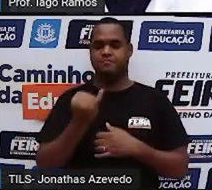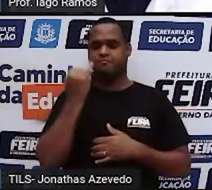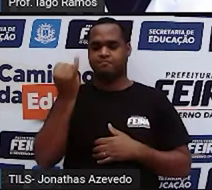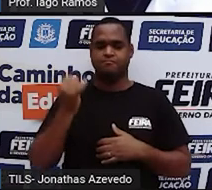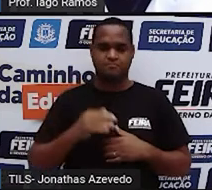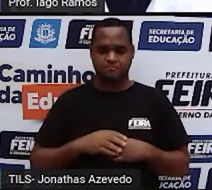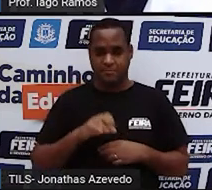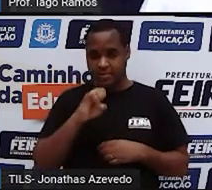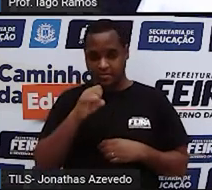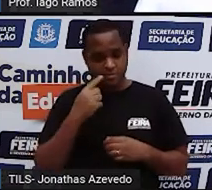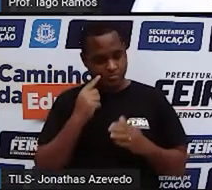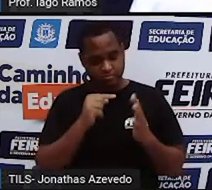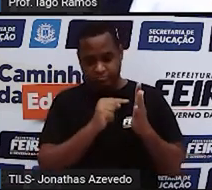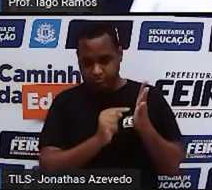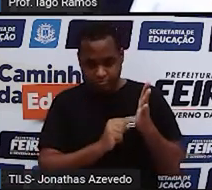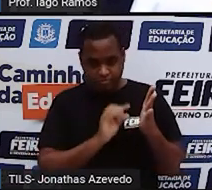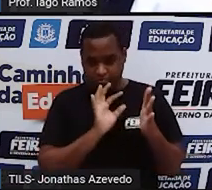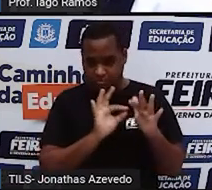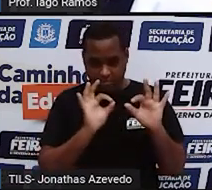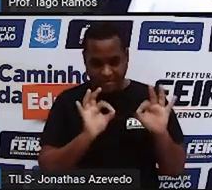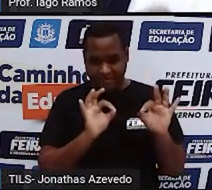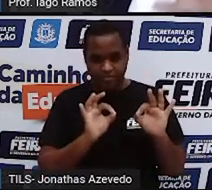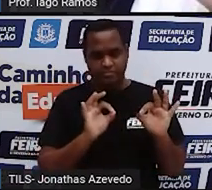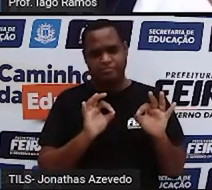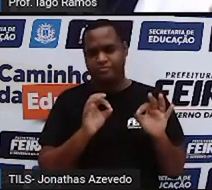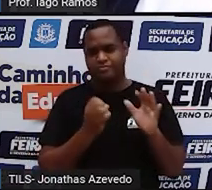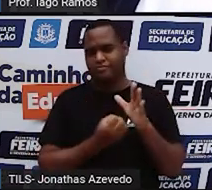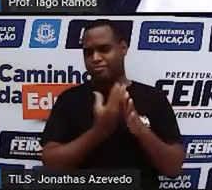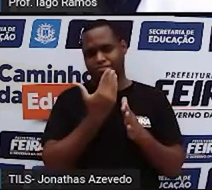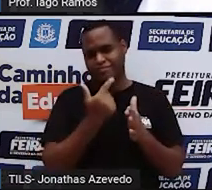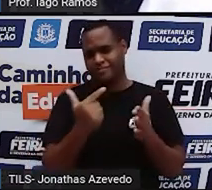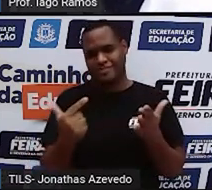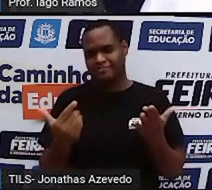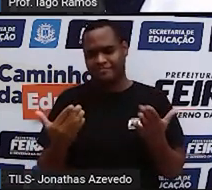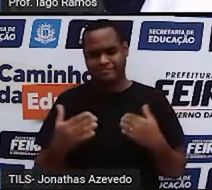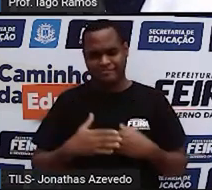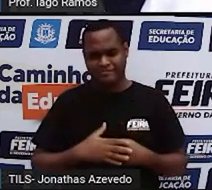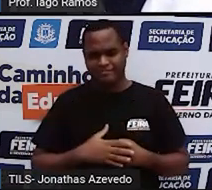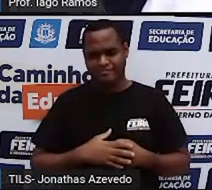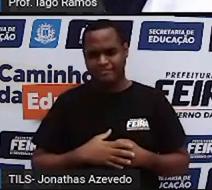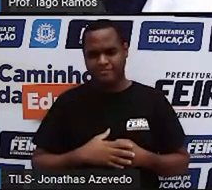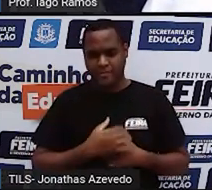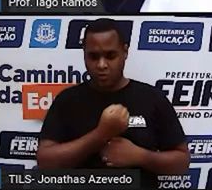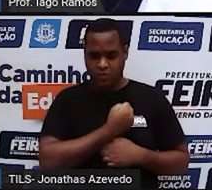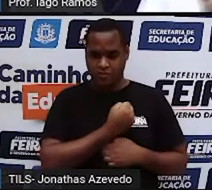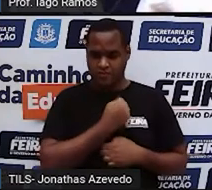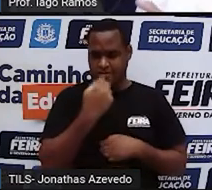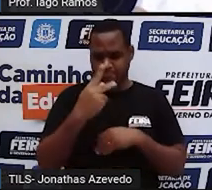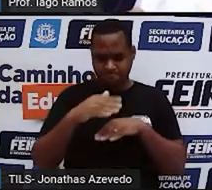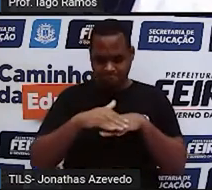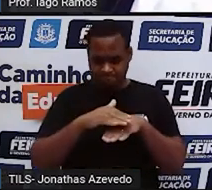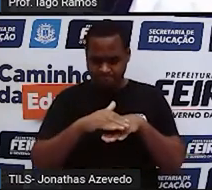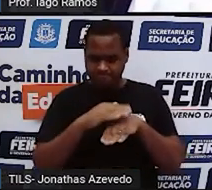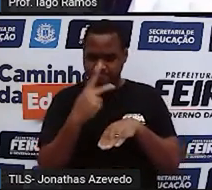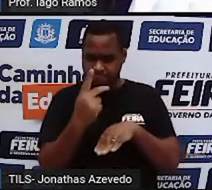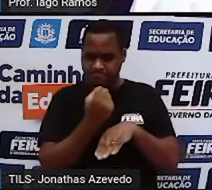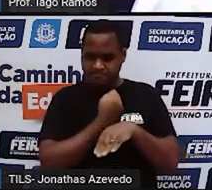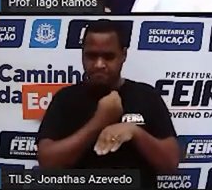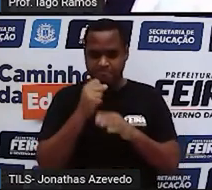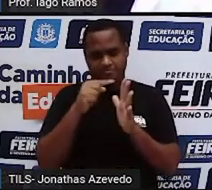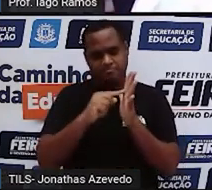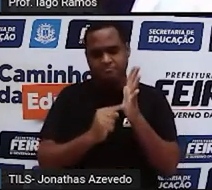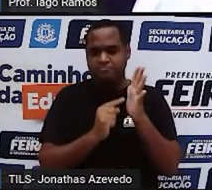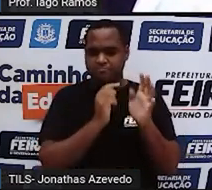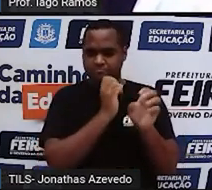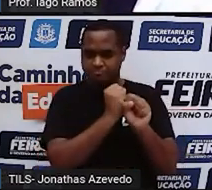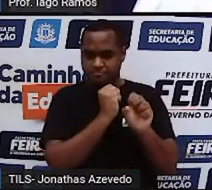apertar a tecla igual, não vai aparecer o resultado. Então, é o número que você calça, que você digitou na calculadora,